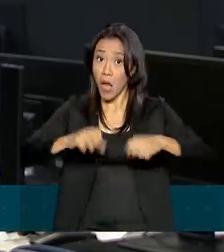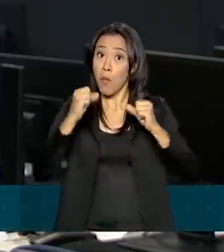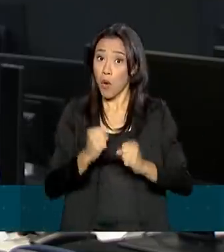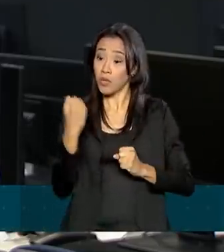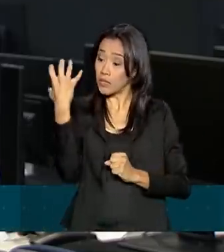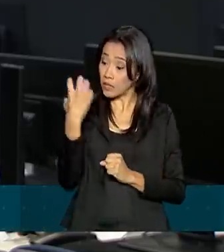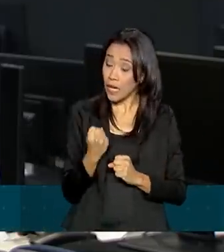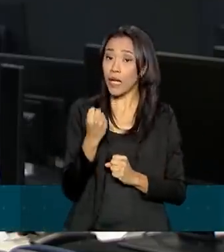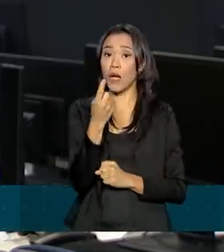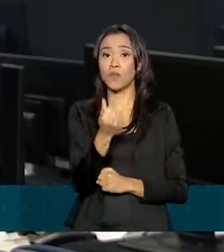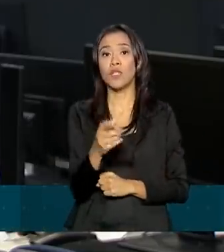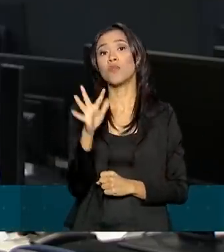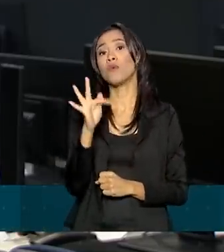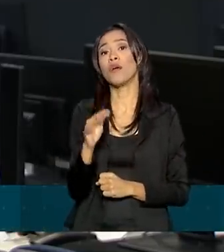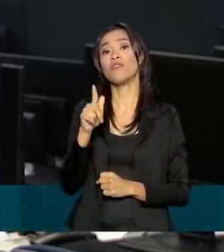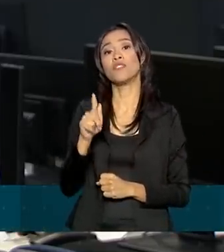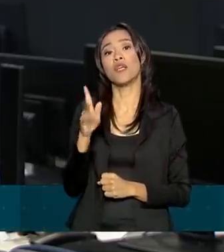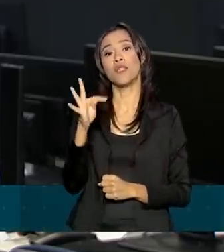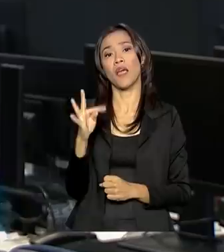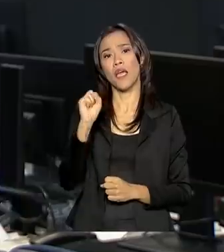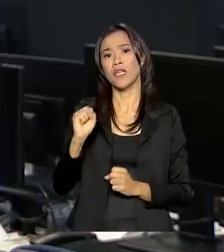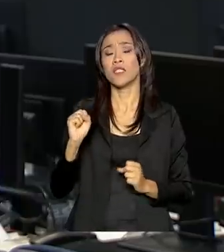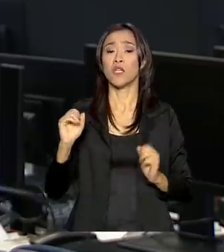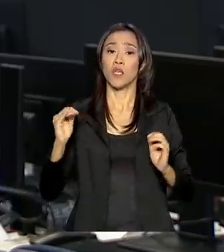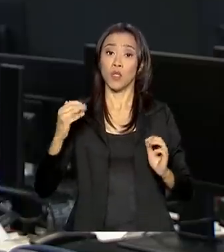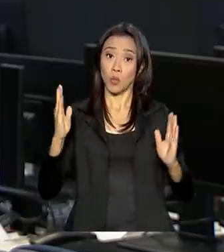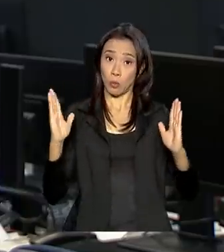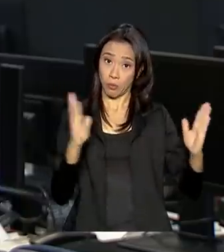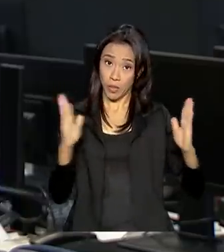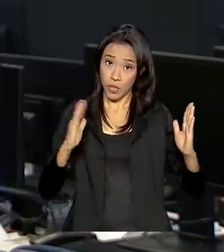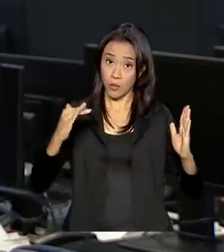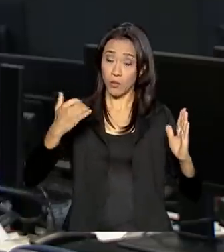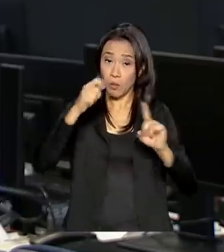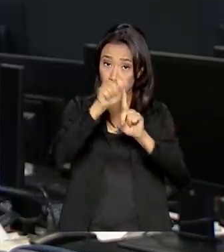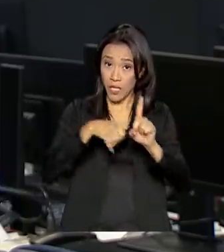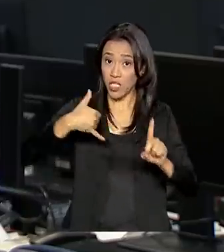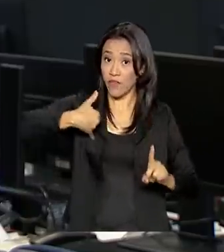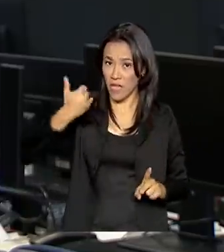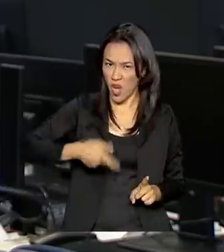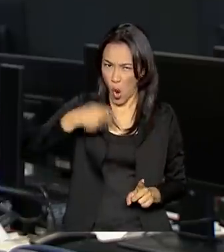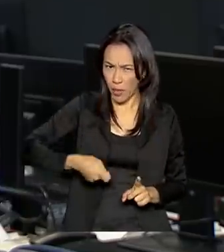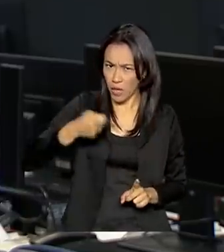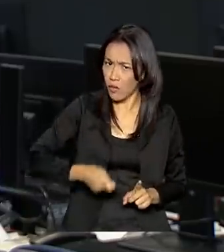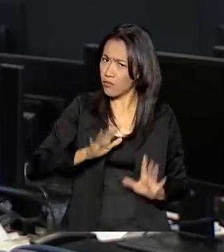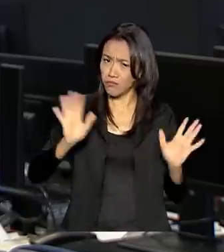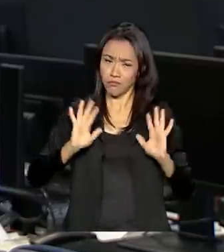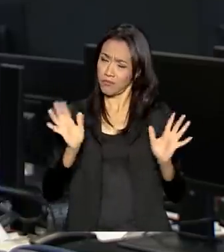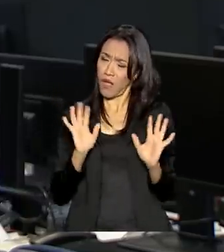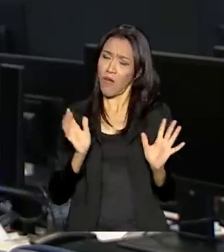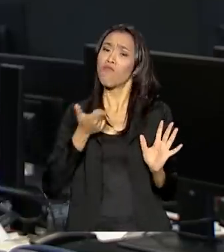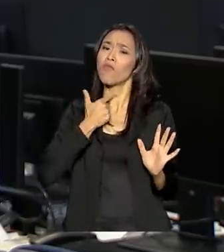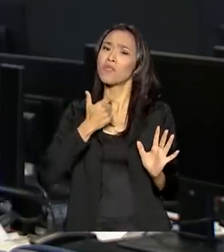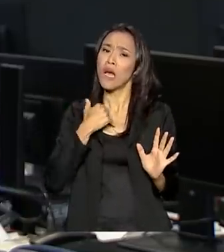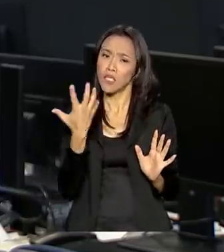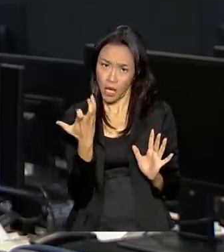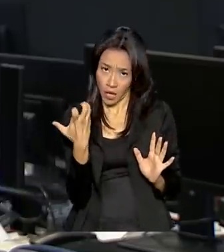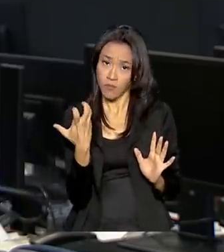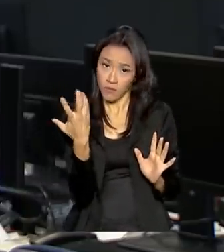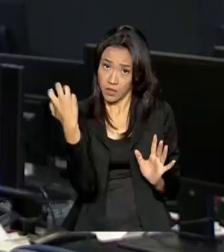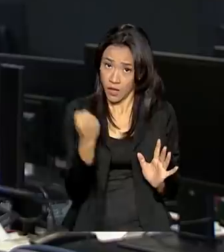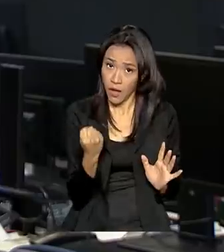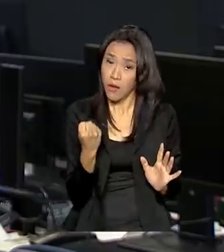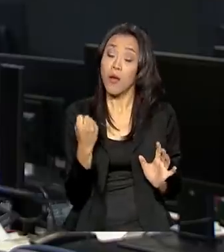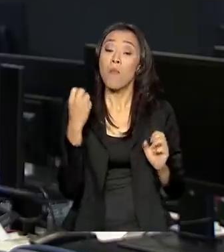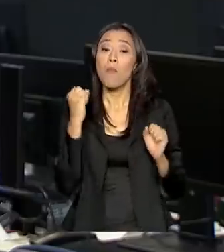suas contas do Fundo de Garantia durante o mês de aniversário. O saque não é obrigatório. O trabalhador que desejar realizá-lo já